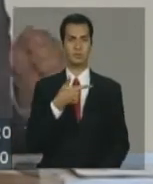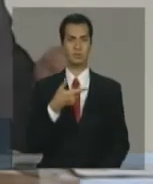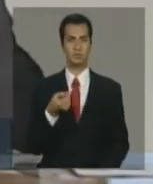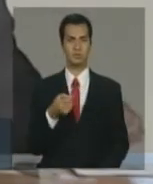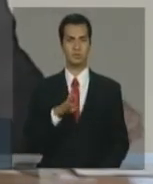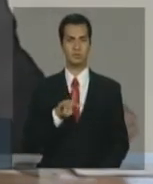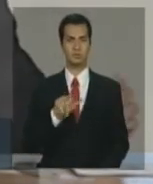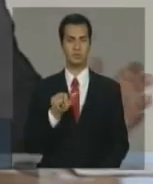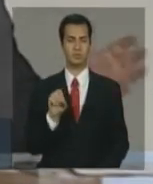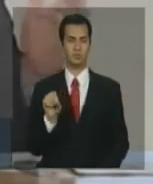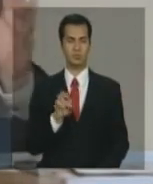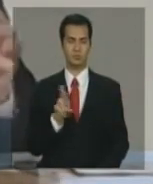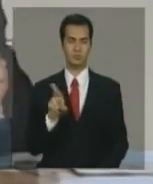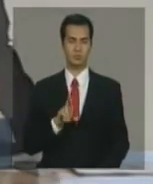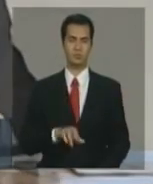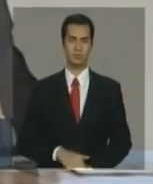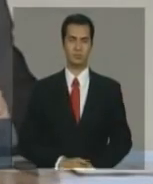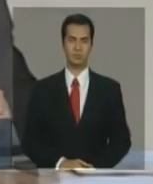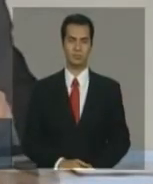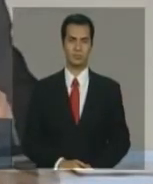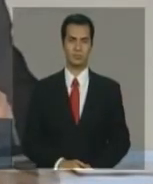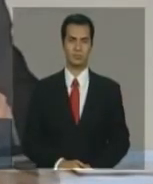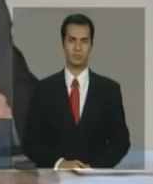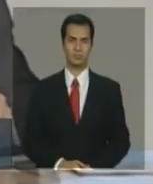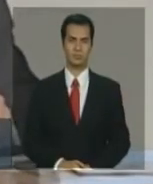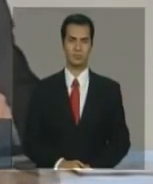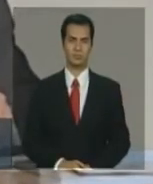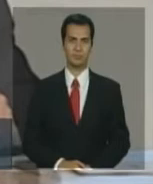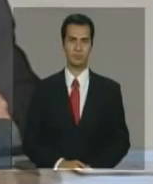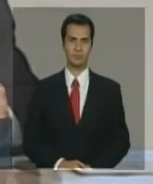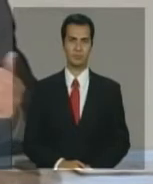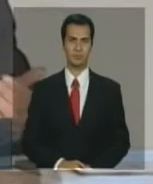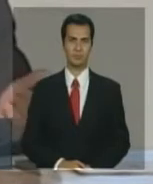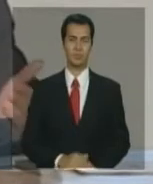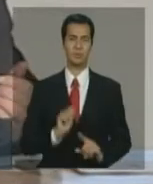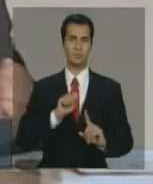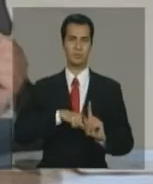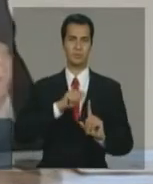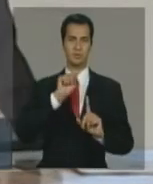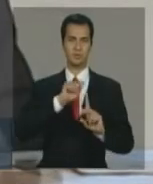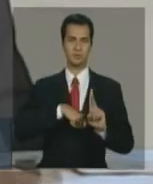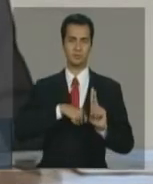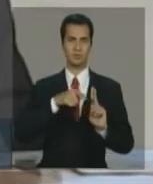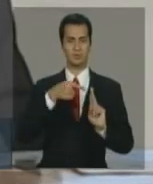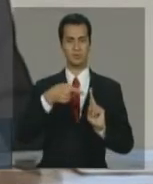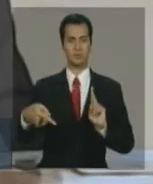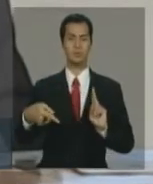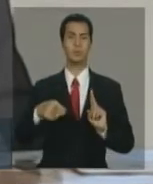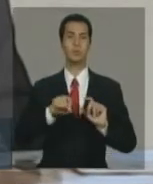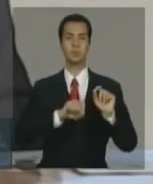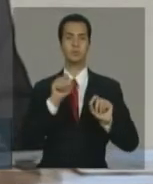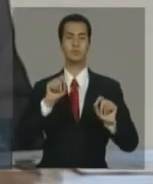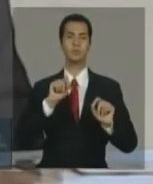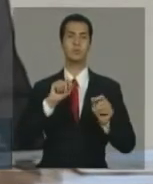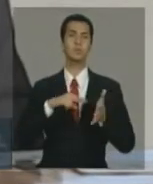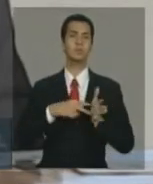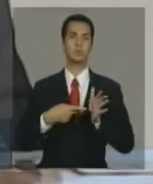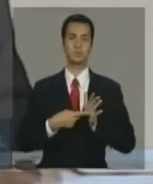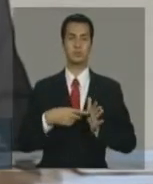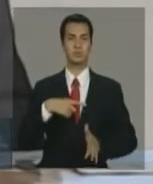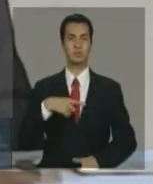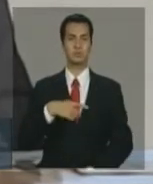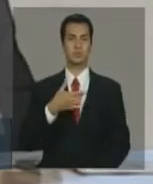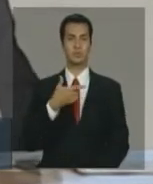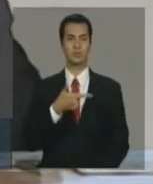bilhões. Ao longo desses dois primeiros meses, isso significa R$ 26 bilhões